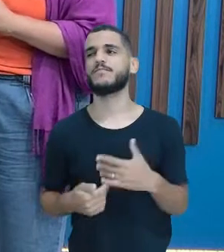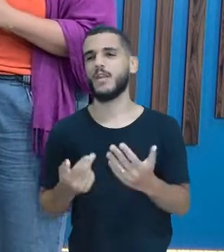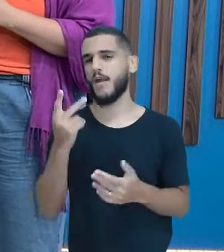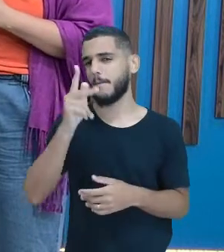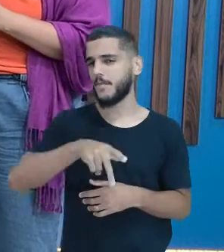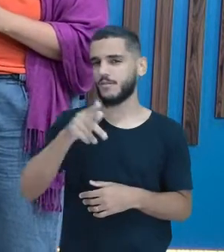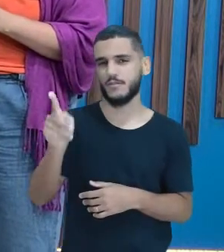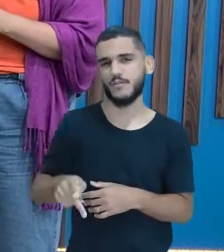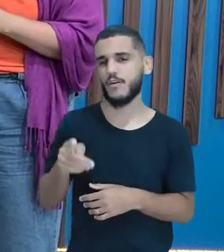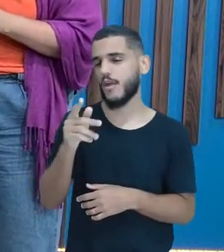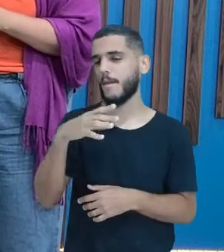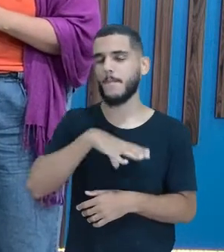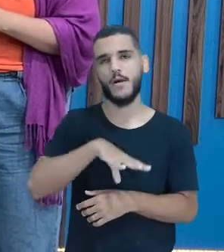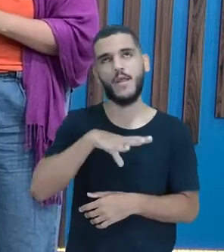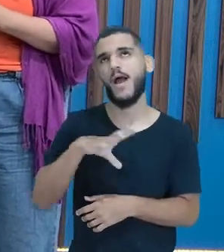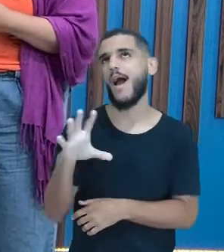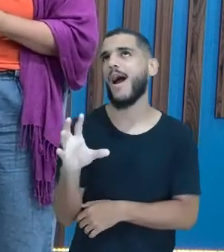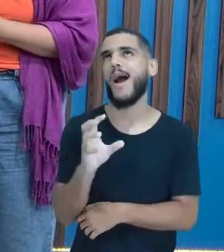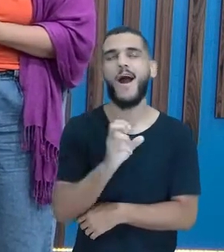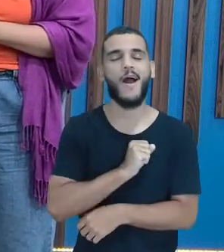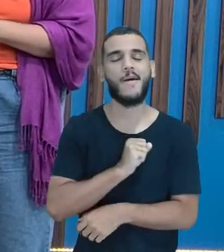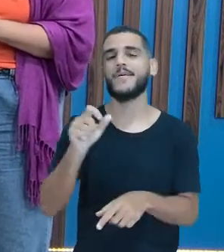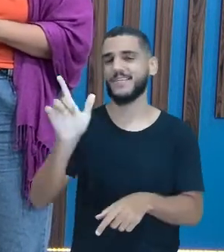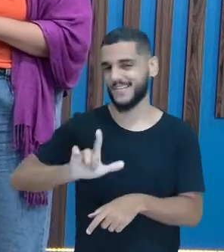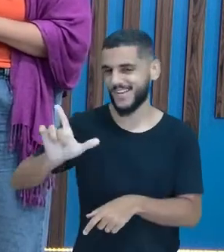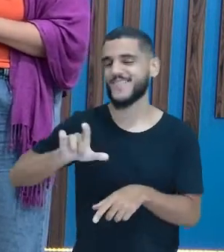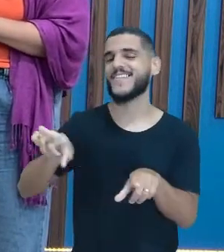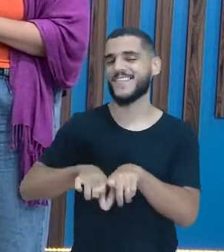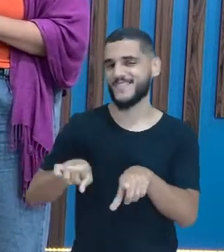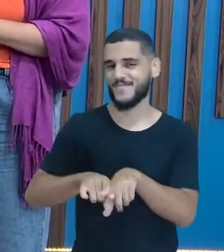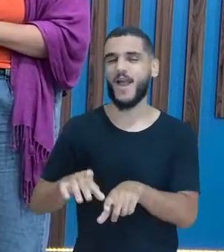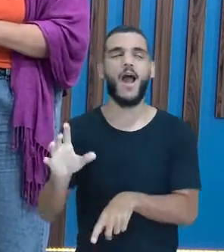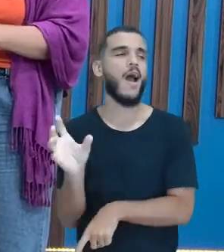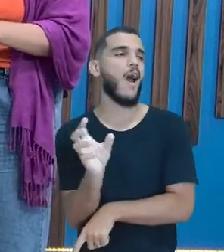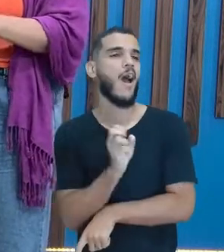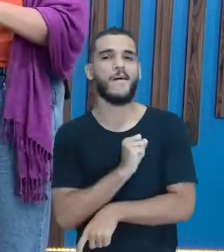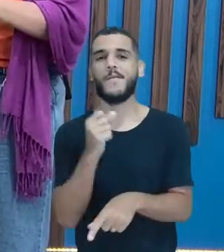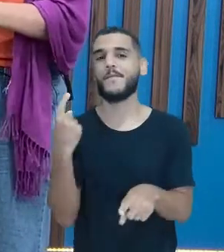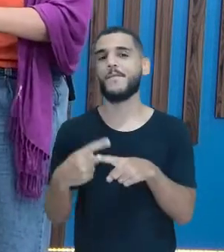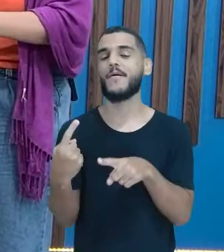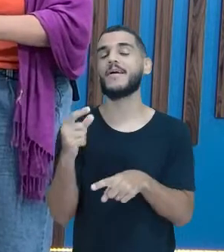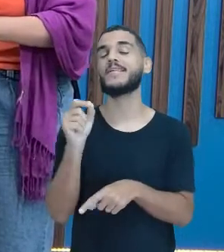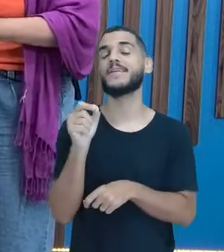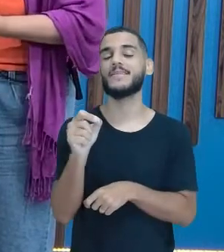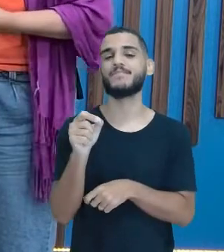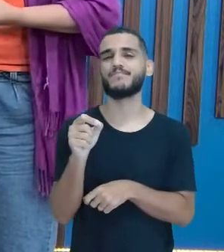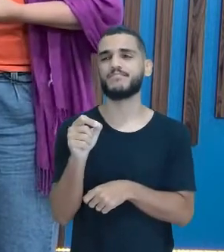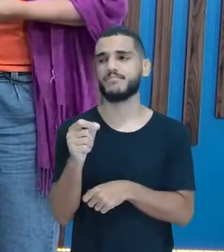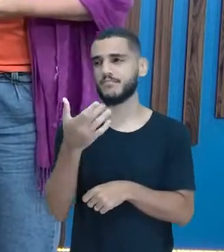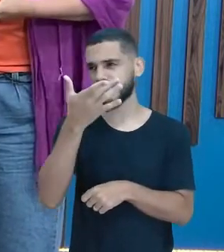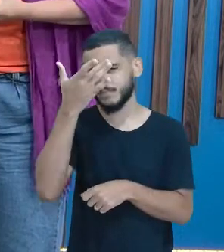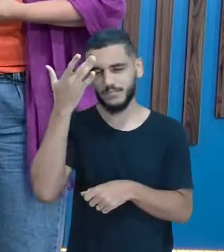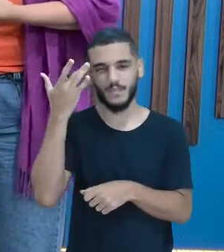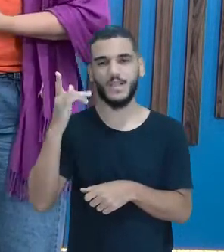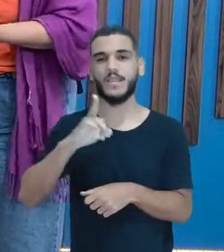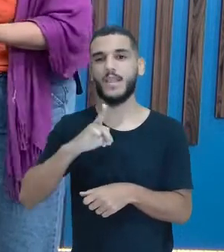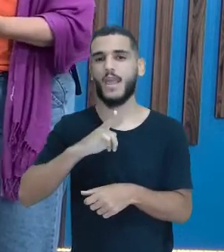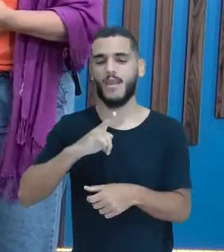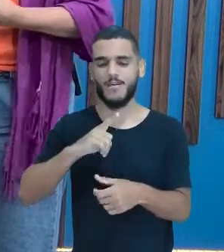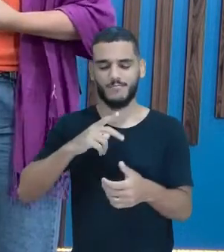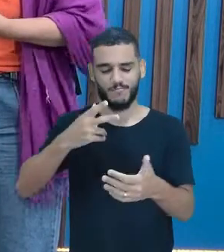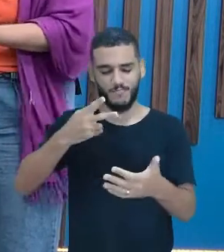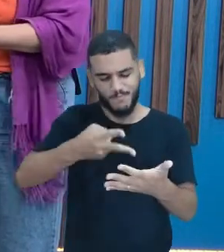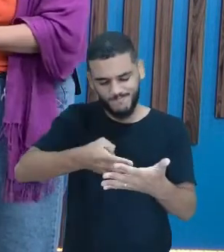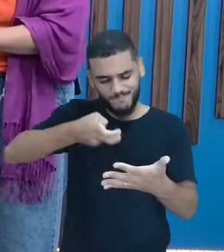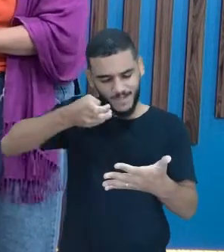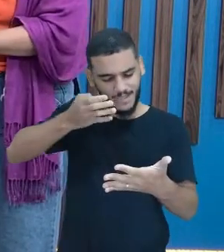professores de português amam, e literatura amam, tá, gente? Eles amam porque, assim, você tem que realmente emergir, você tem